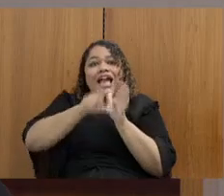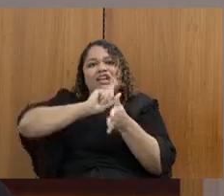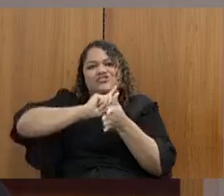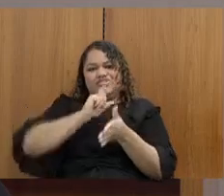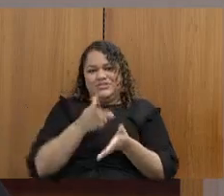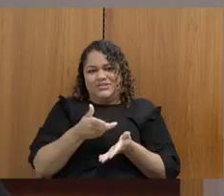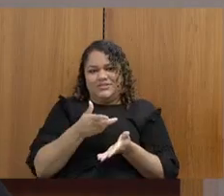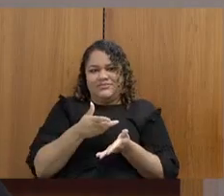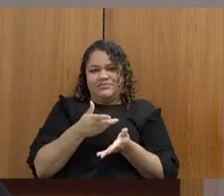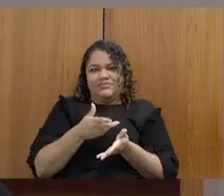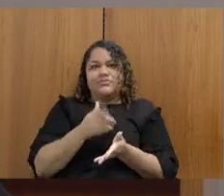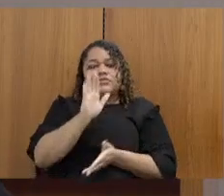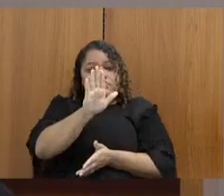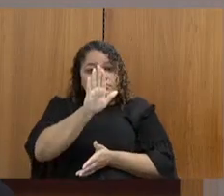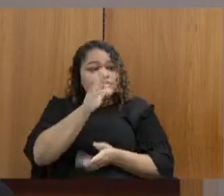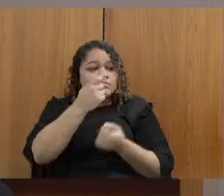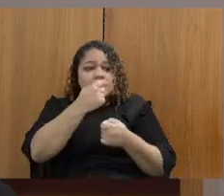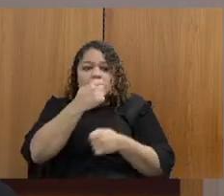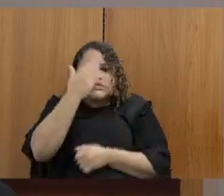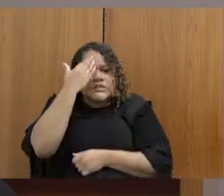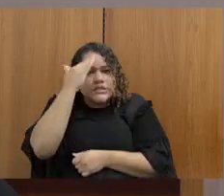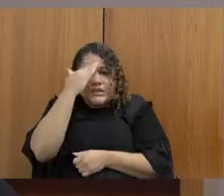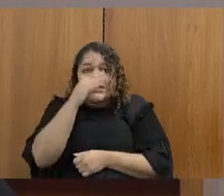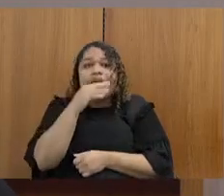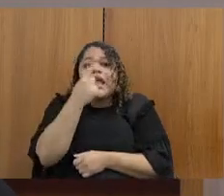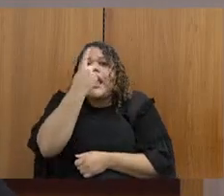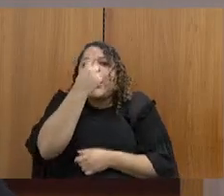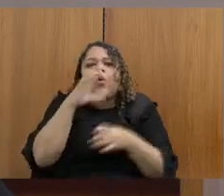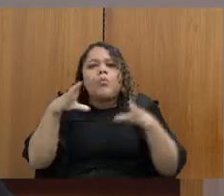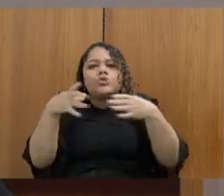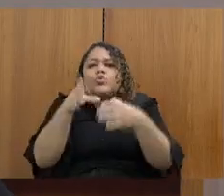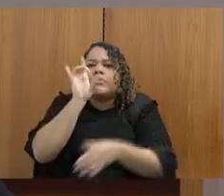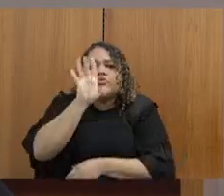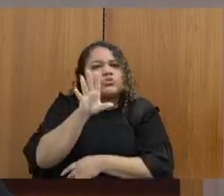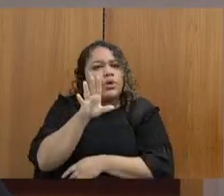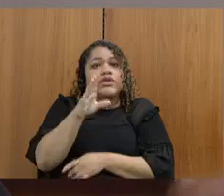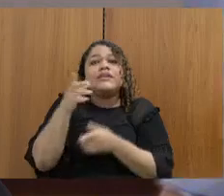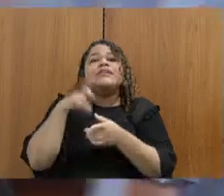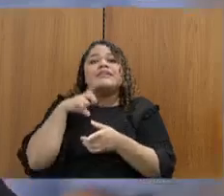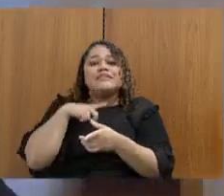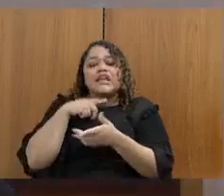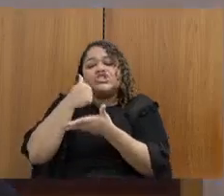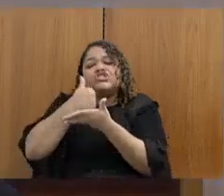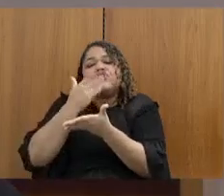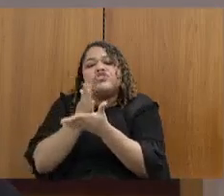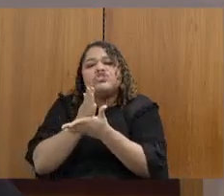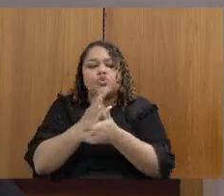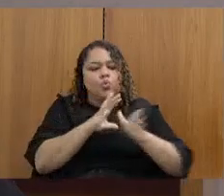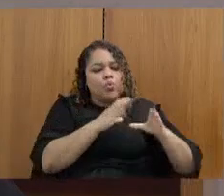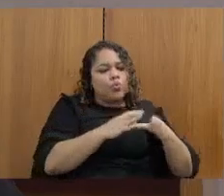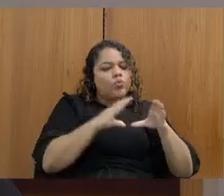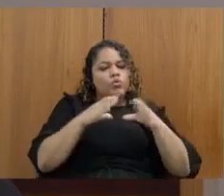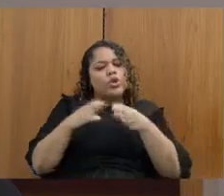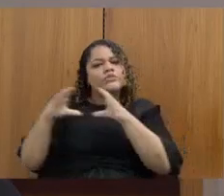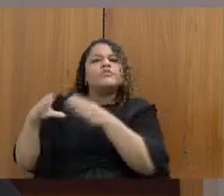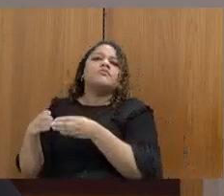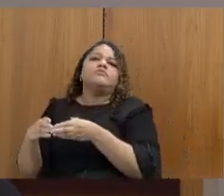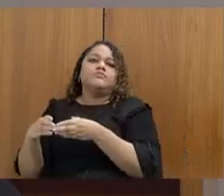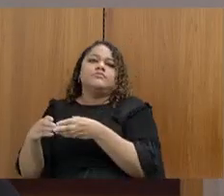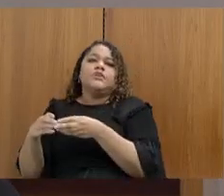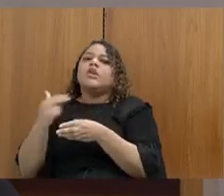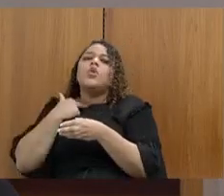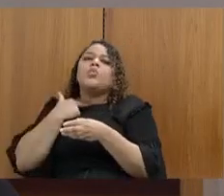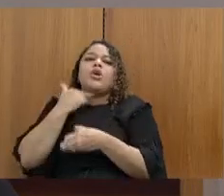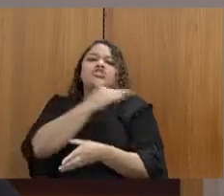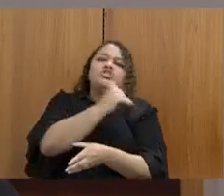As pessoas têm que entender que existe uma turma só que é dividida em três grupos. Não se pode chamar uma turma, depois chamar outra,